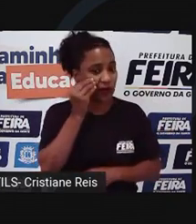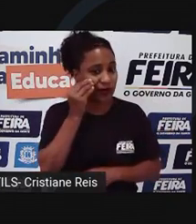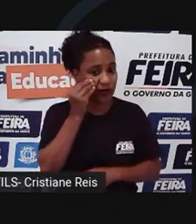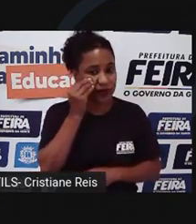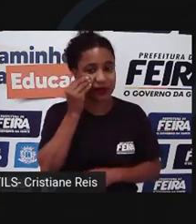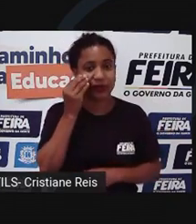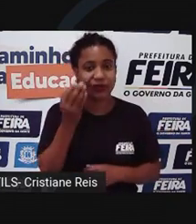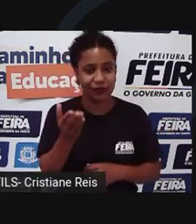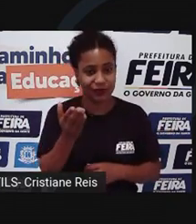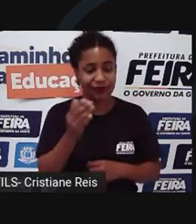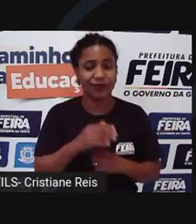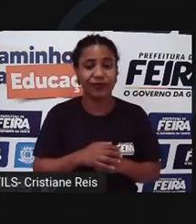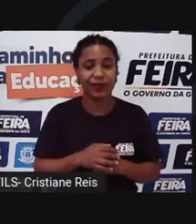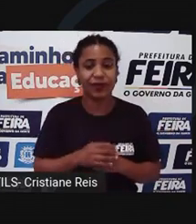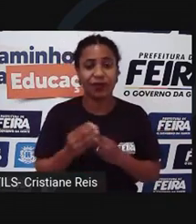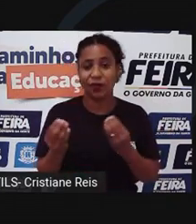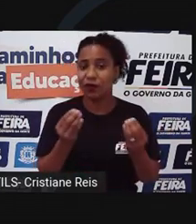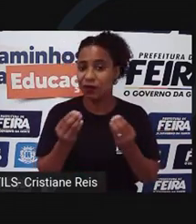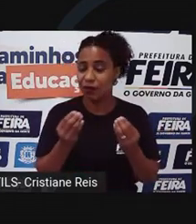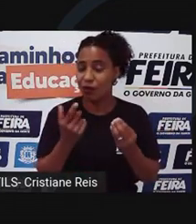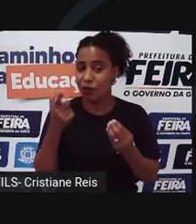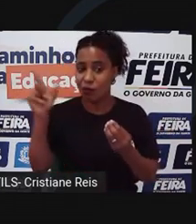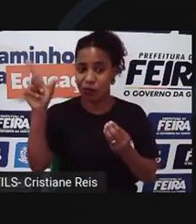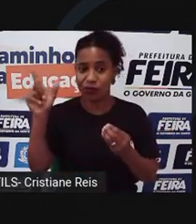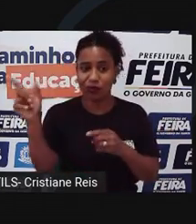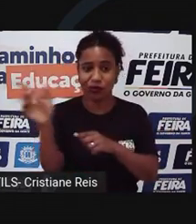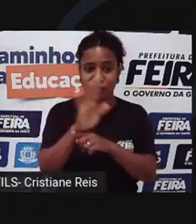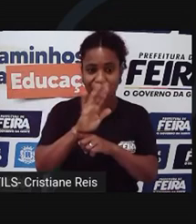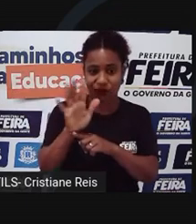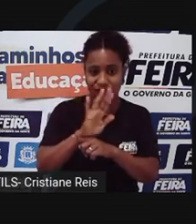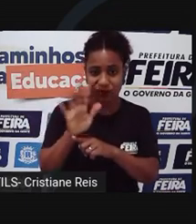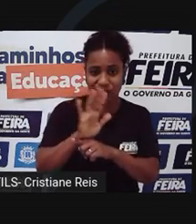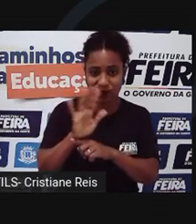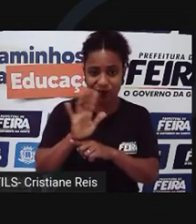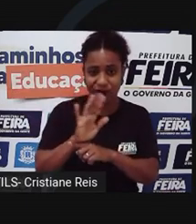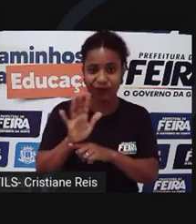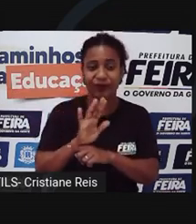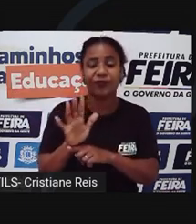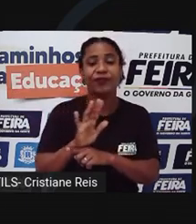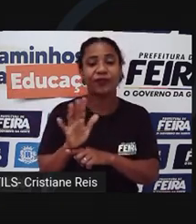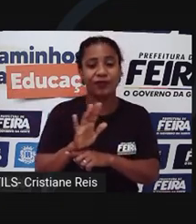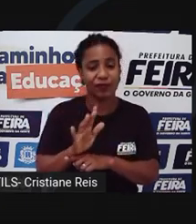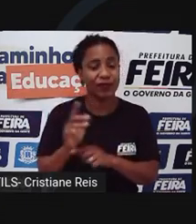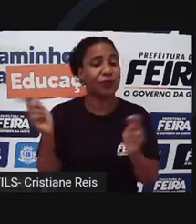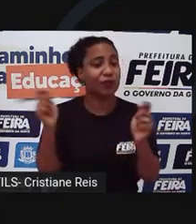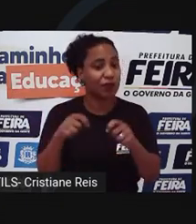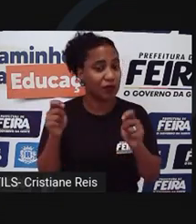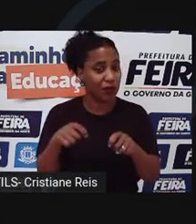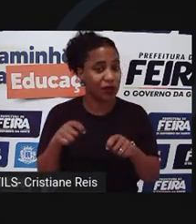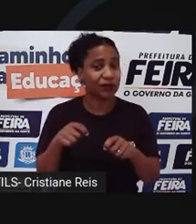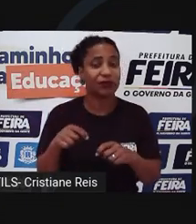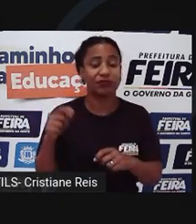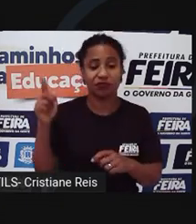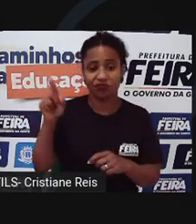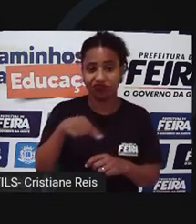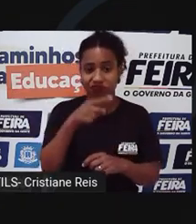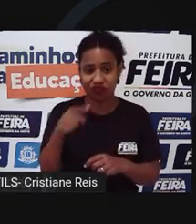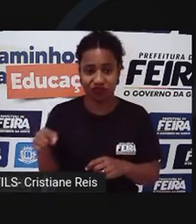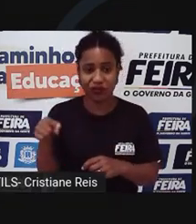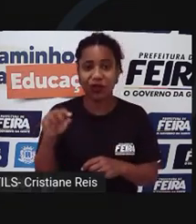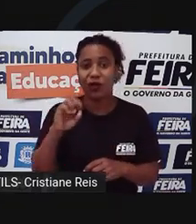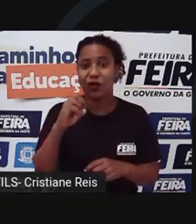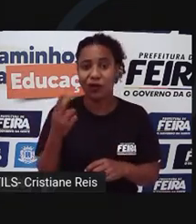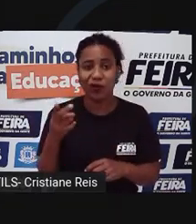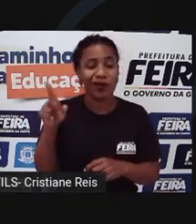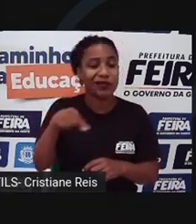conforme abordamos nos nossos outros vídeos, de negativação indevida e cancelamento de voo, os quais eu vou